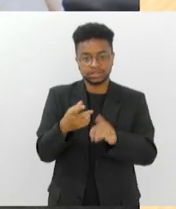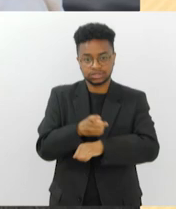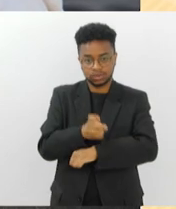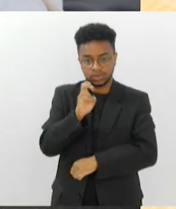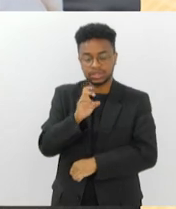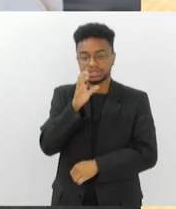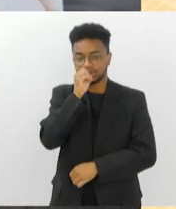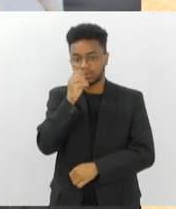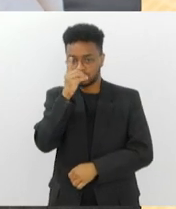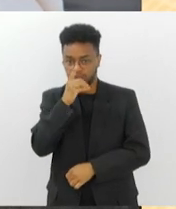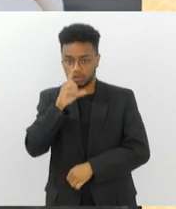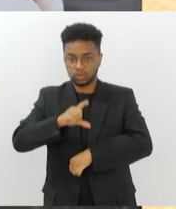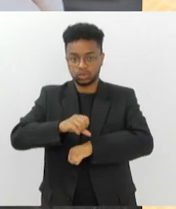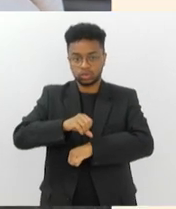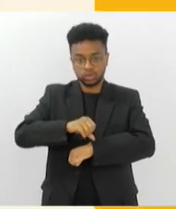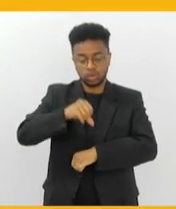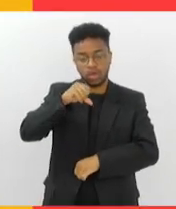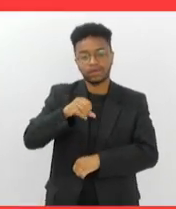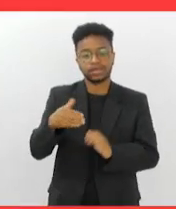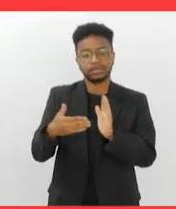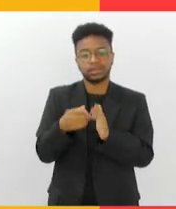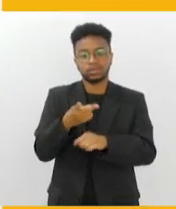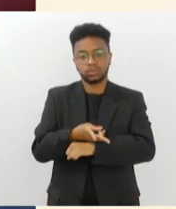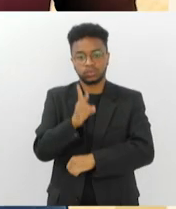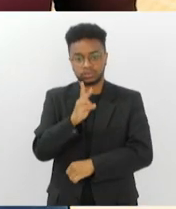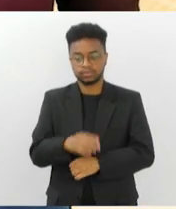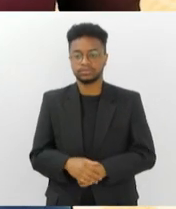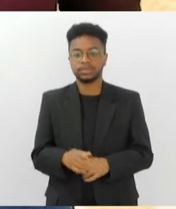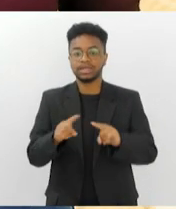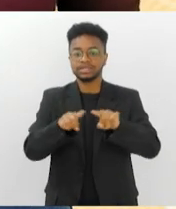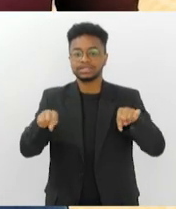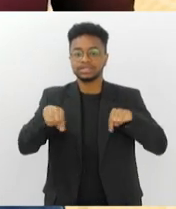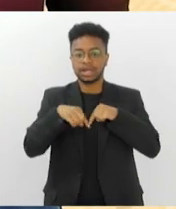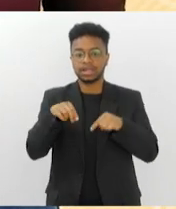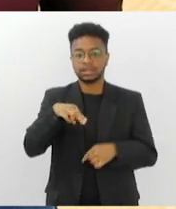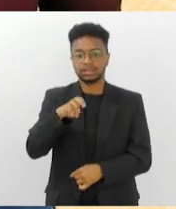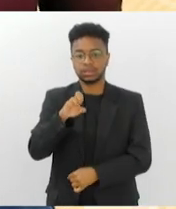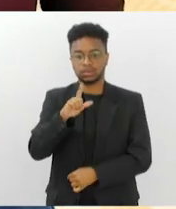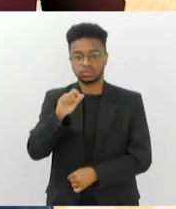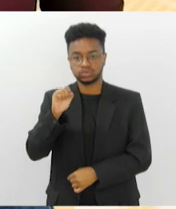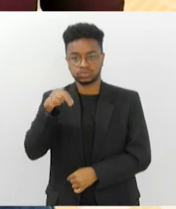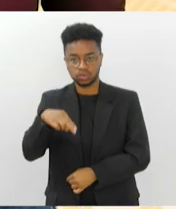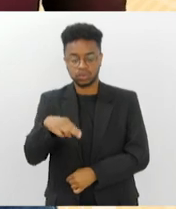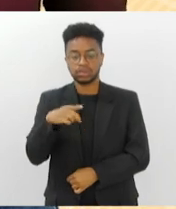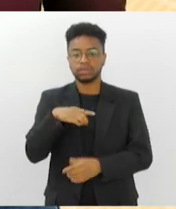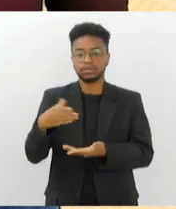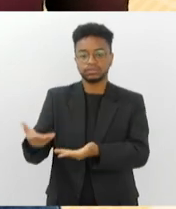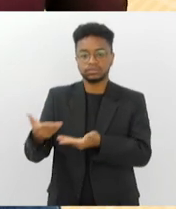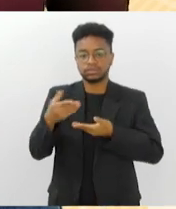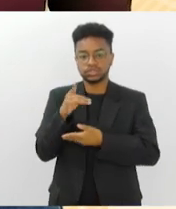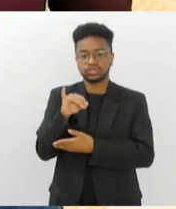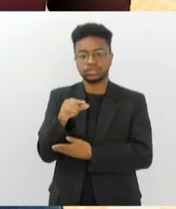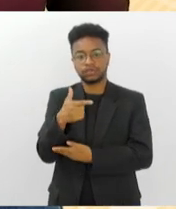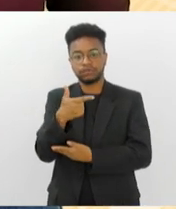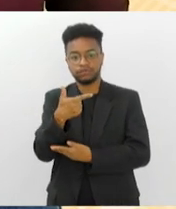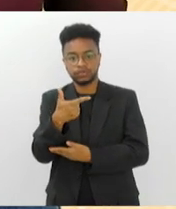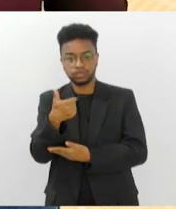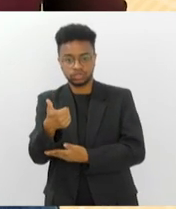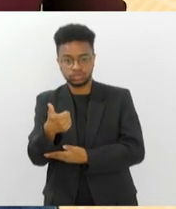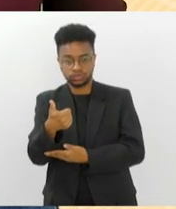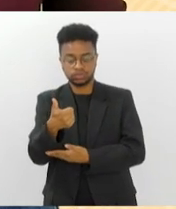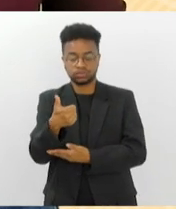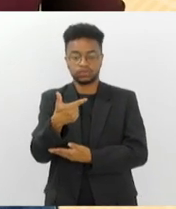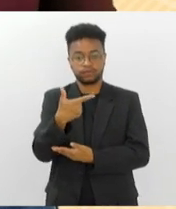domingo, de 9 da manhã, às 2 da tarde. A Sala Nelson Pereira dos Santos recebe, nos dias 20, 21 e